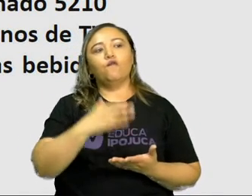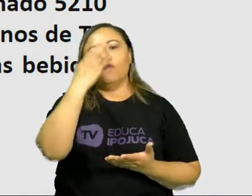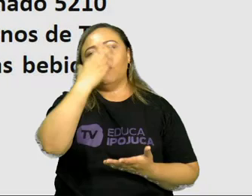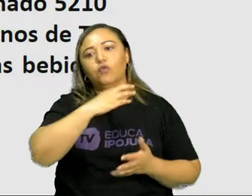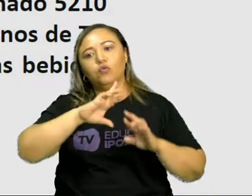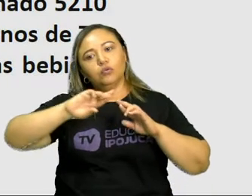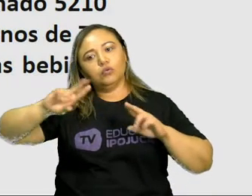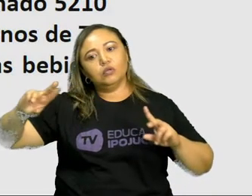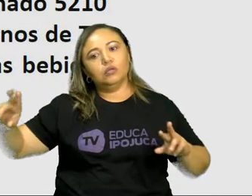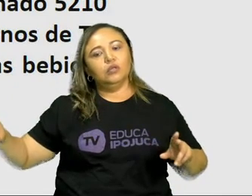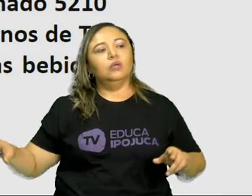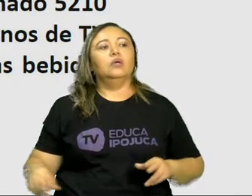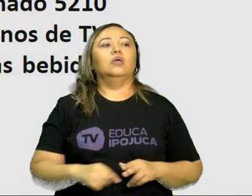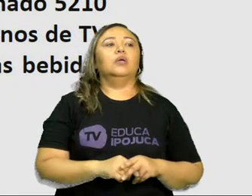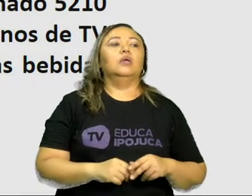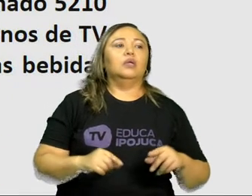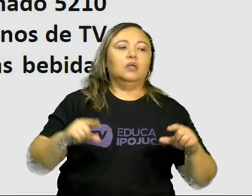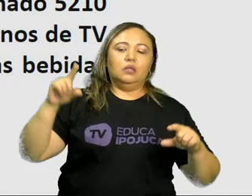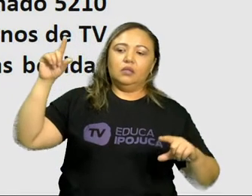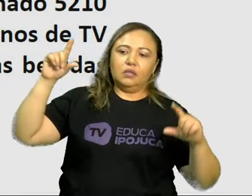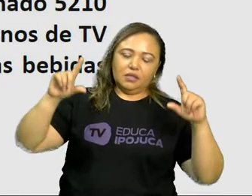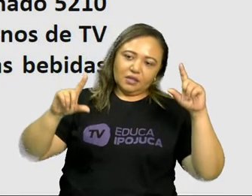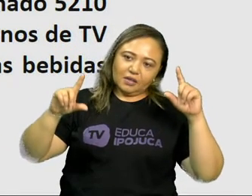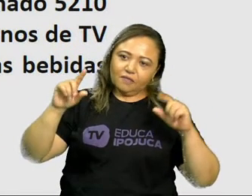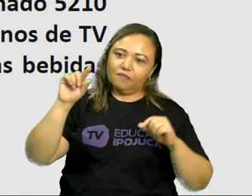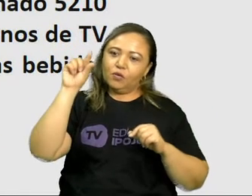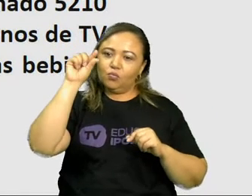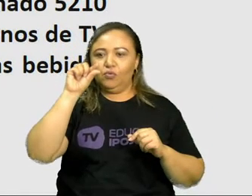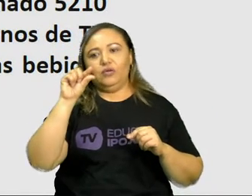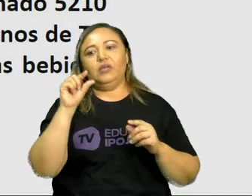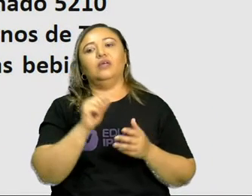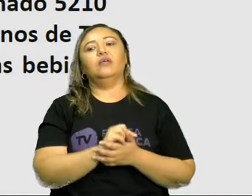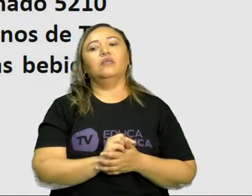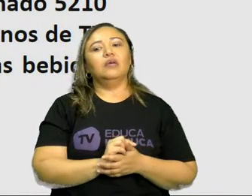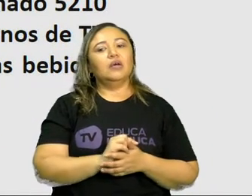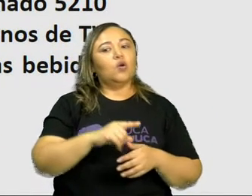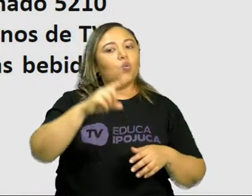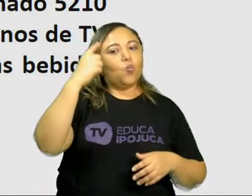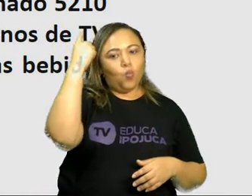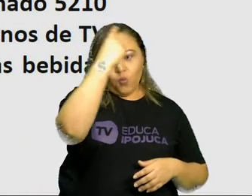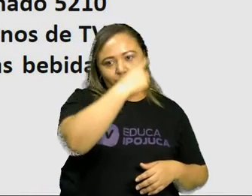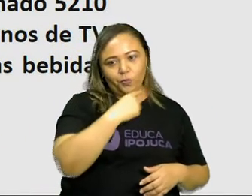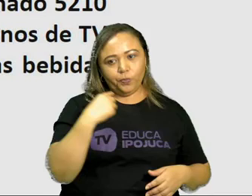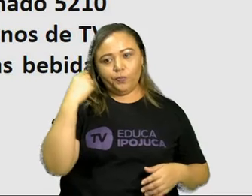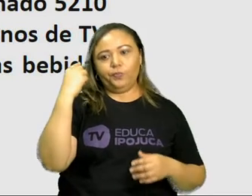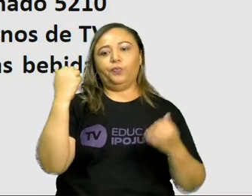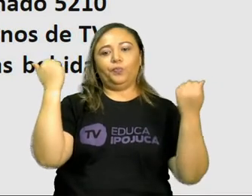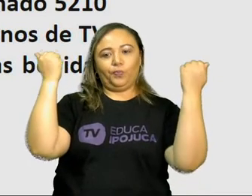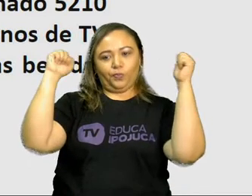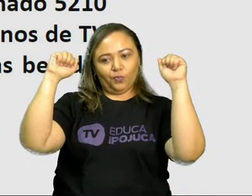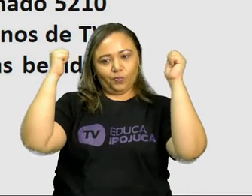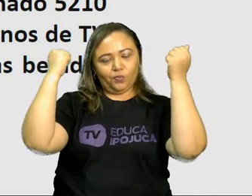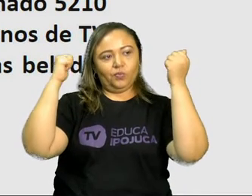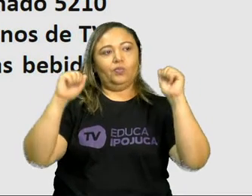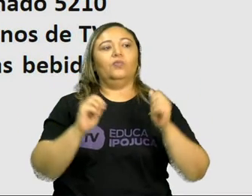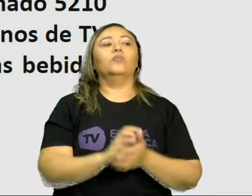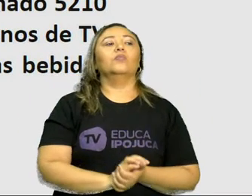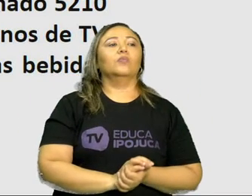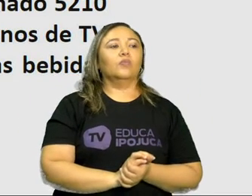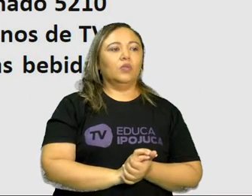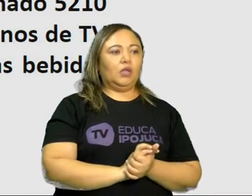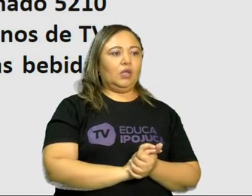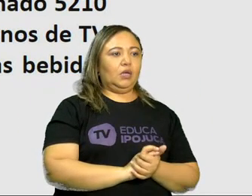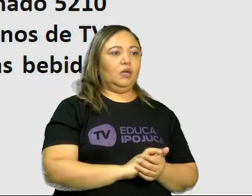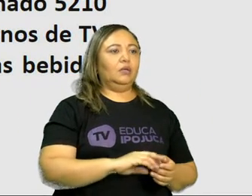de TV por dia, 1 hora de exercícios e nenhuma ou pouquíssimas bebidas açucaradas. É um texto de